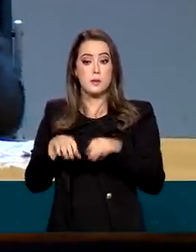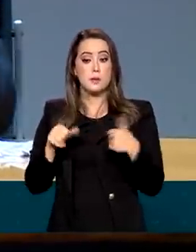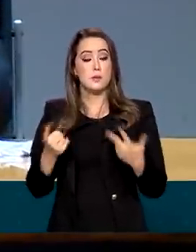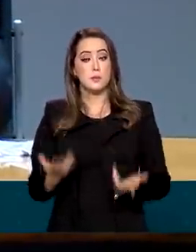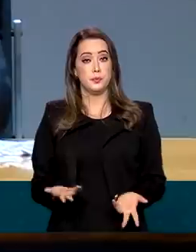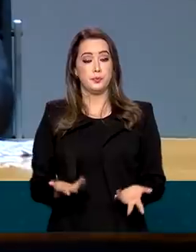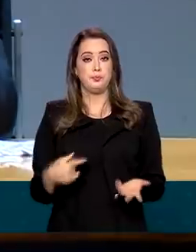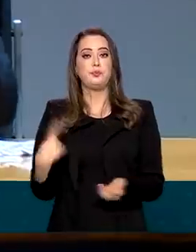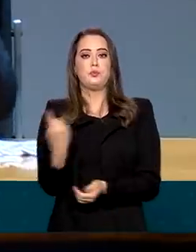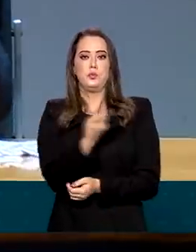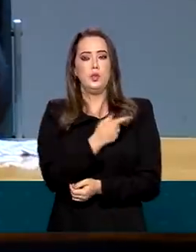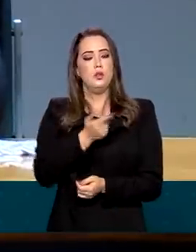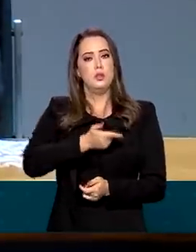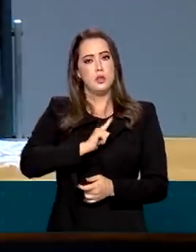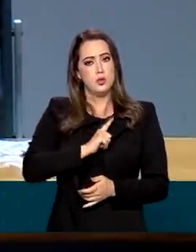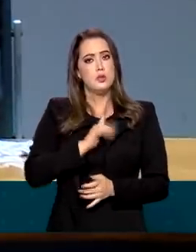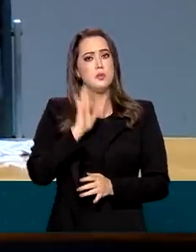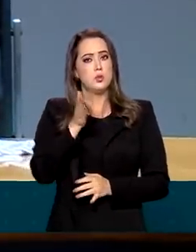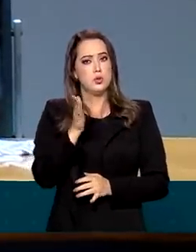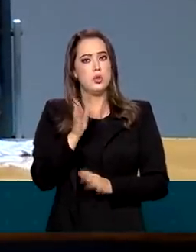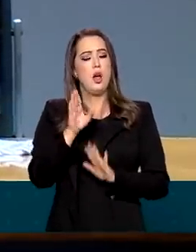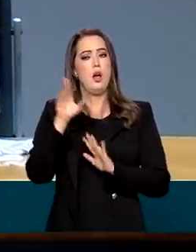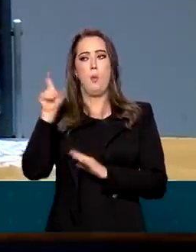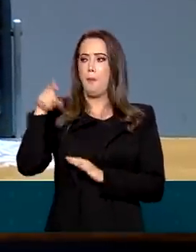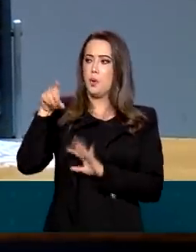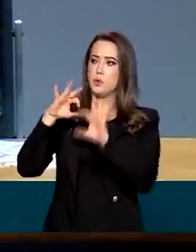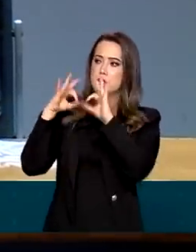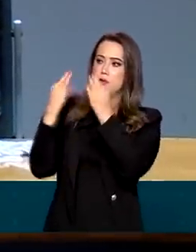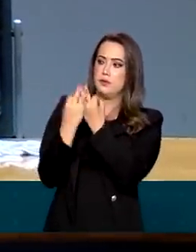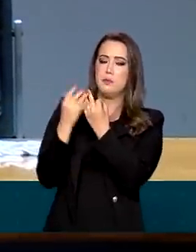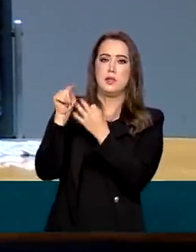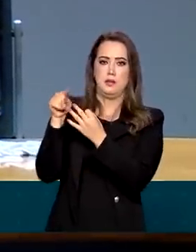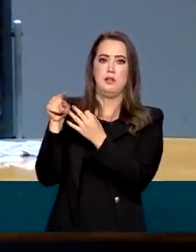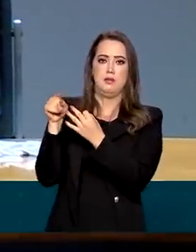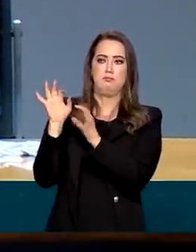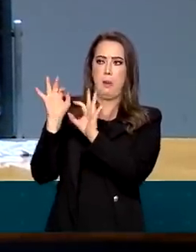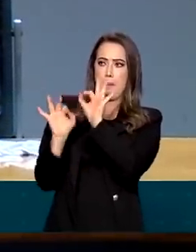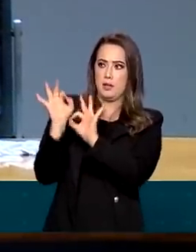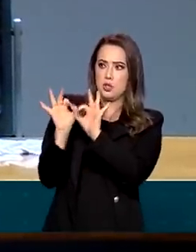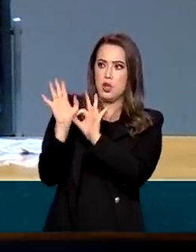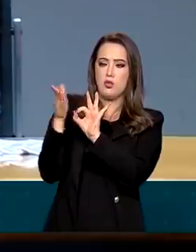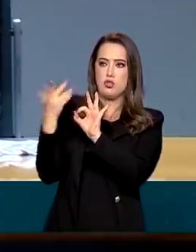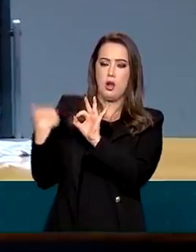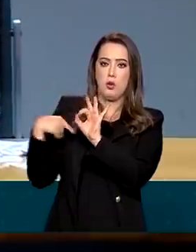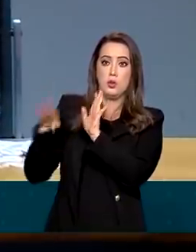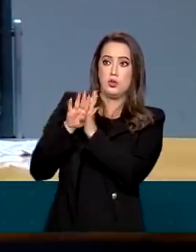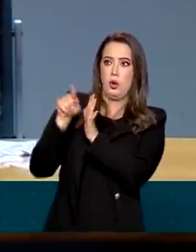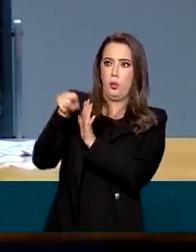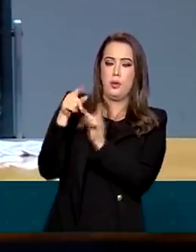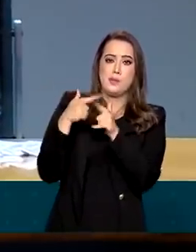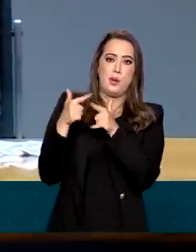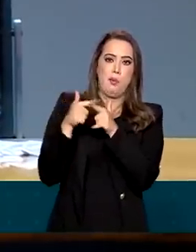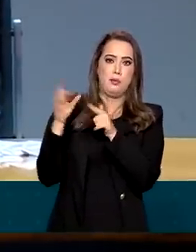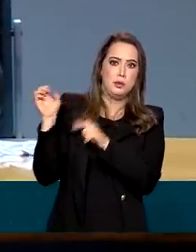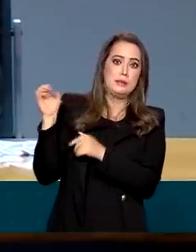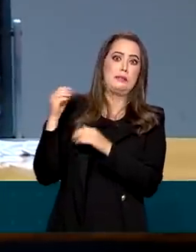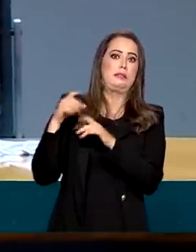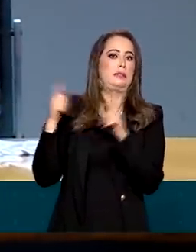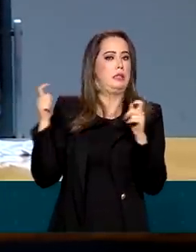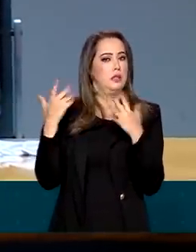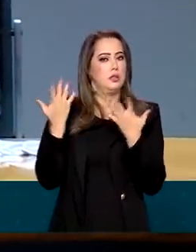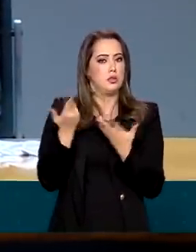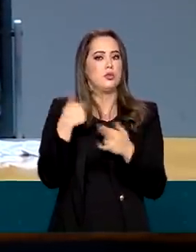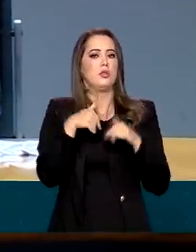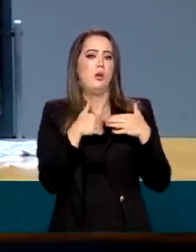Então, nós já tínhamos um Bolsa Família pronto quando fomos atingidos pelo meteoro. Trabalhamos essa PEC dos precatórios para abrir